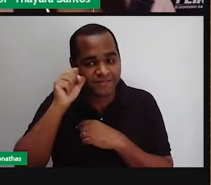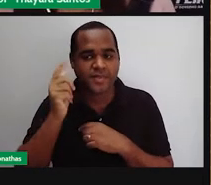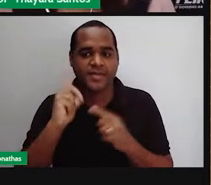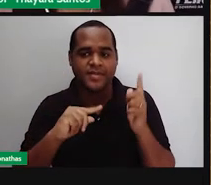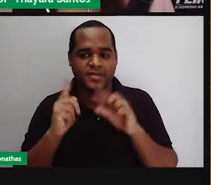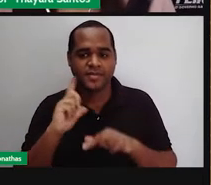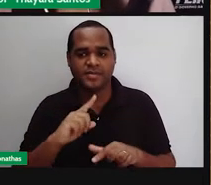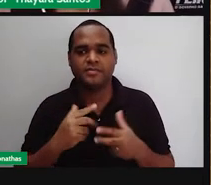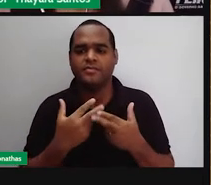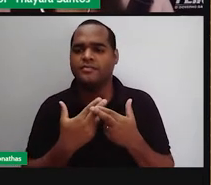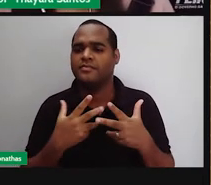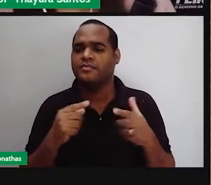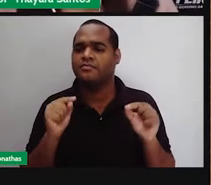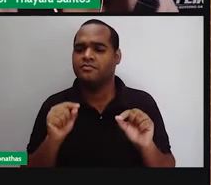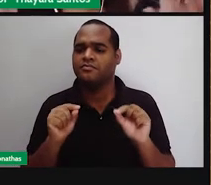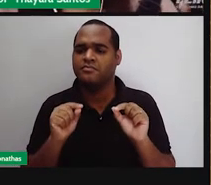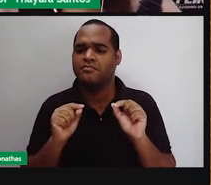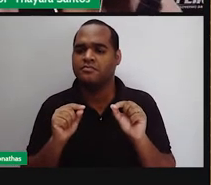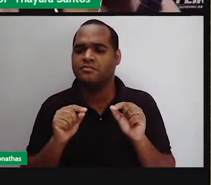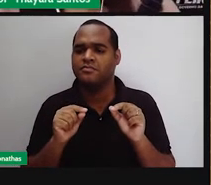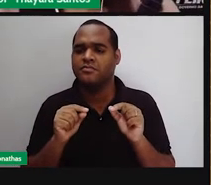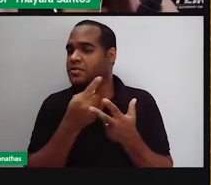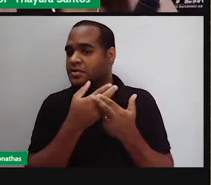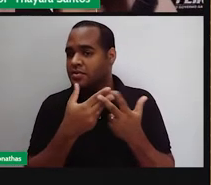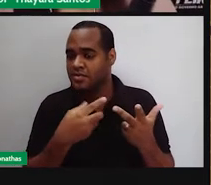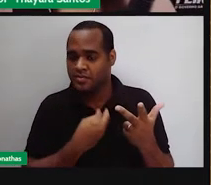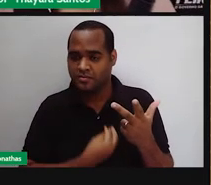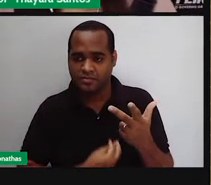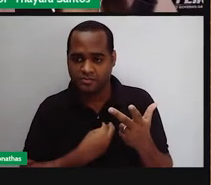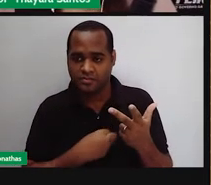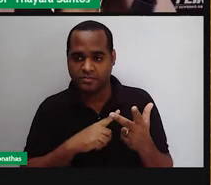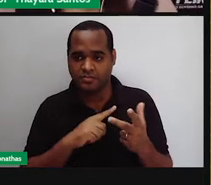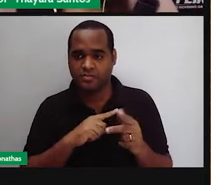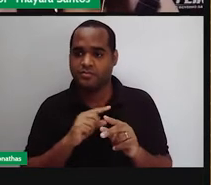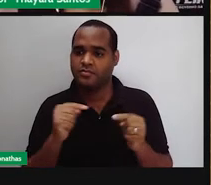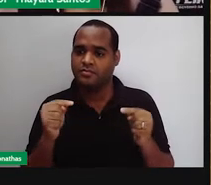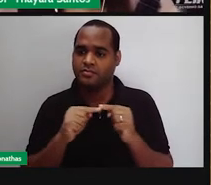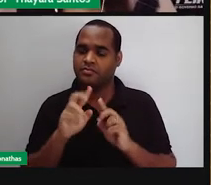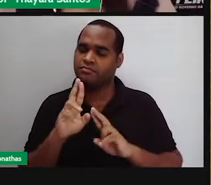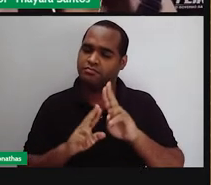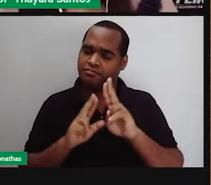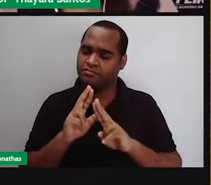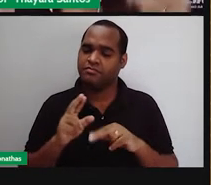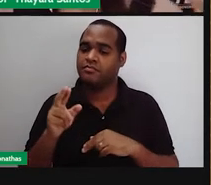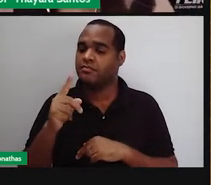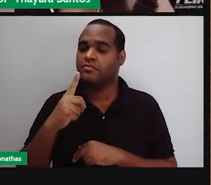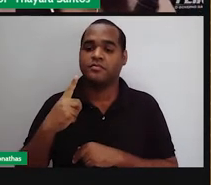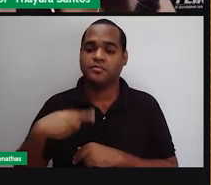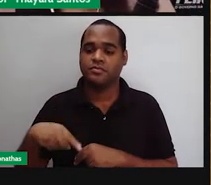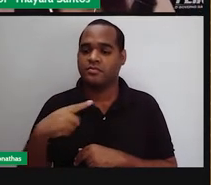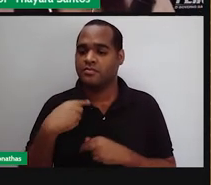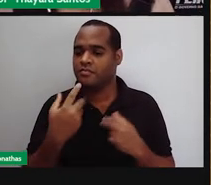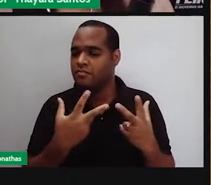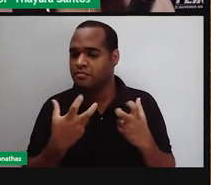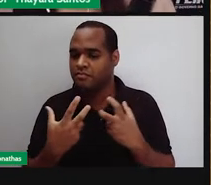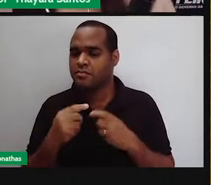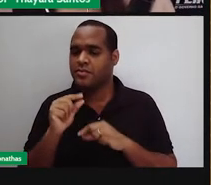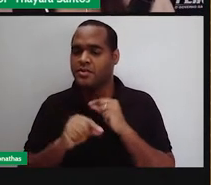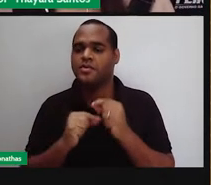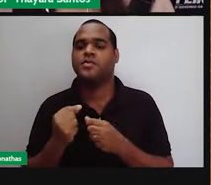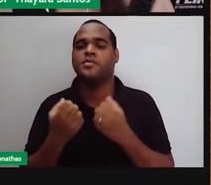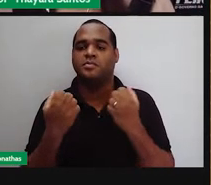mesmo, né? Então, quem são essas células que estão aí responsáveis por captar esses estímulos?